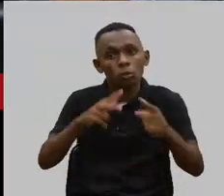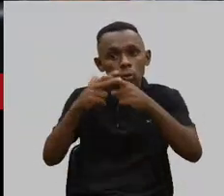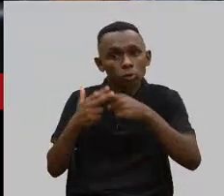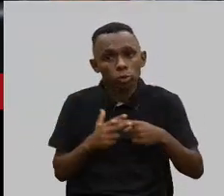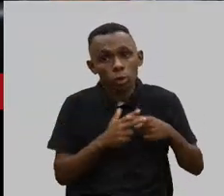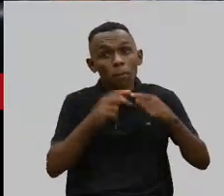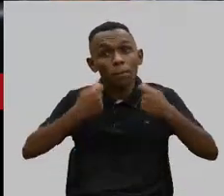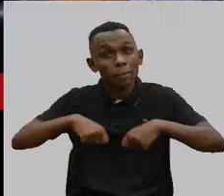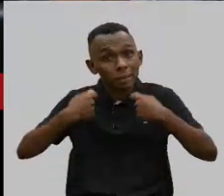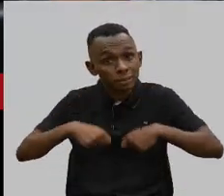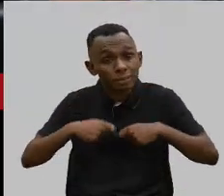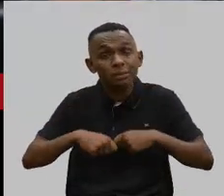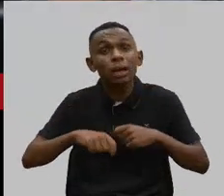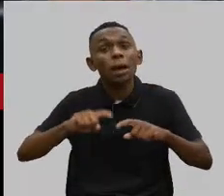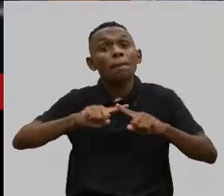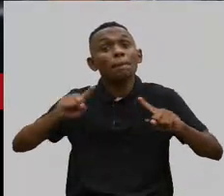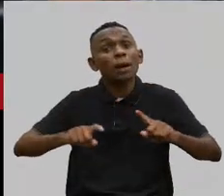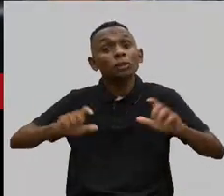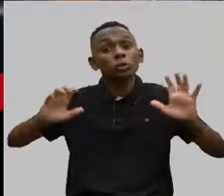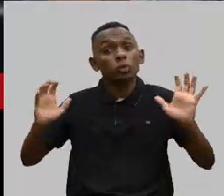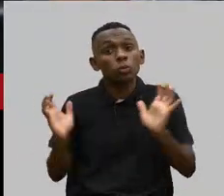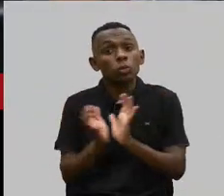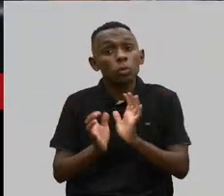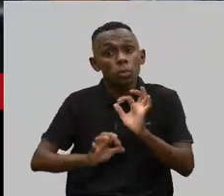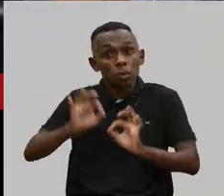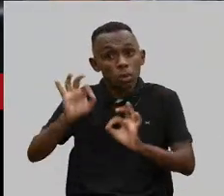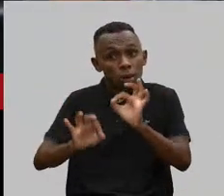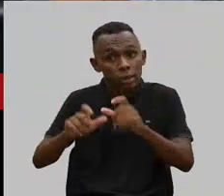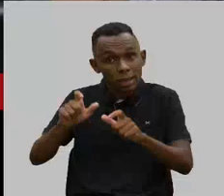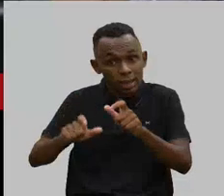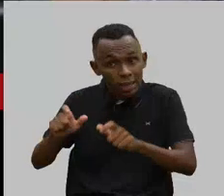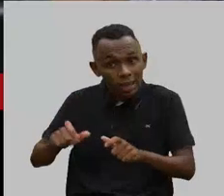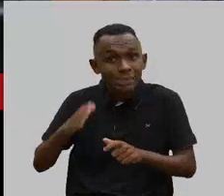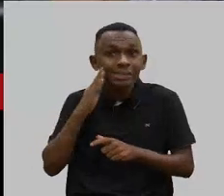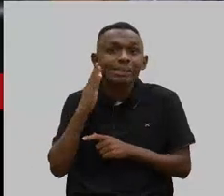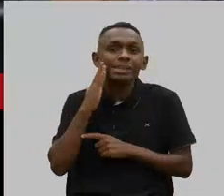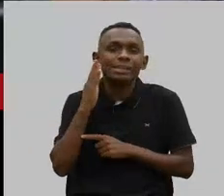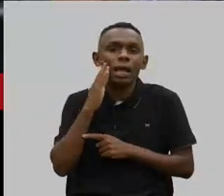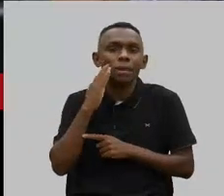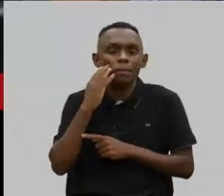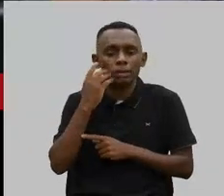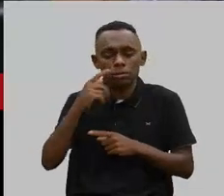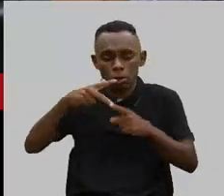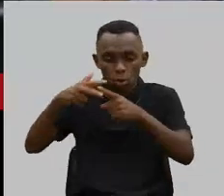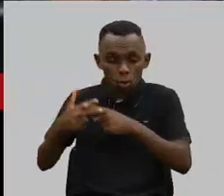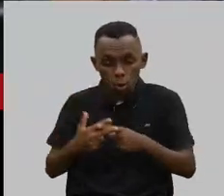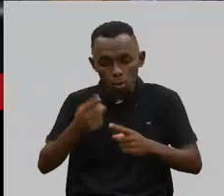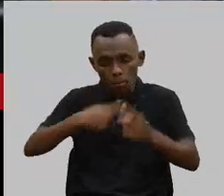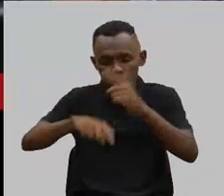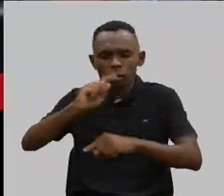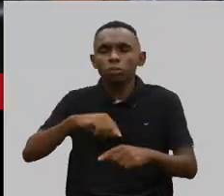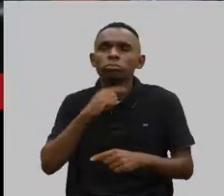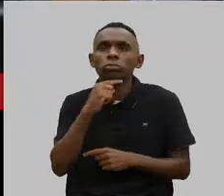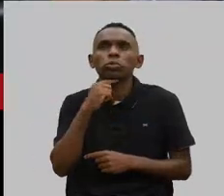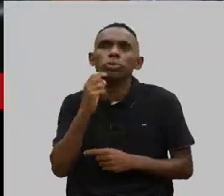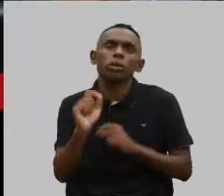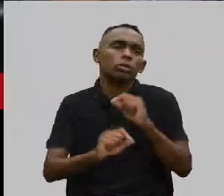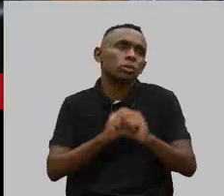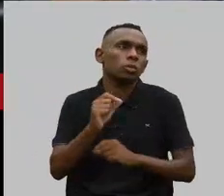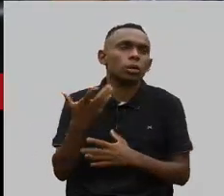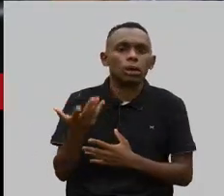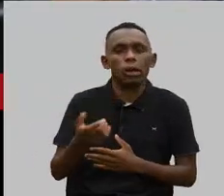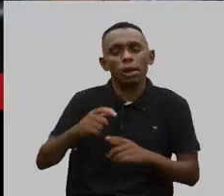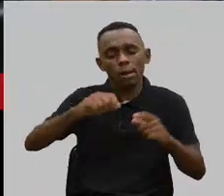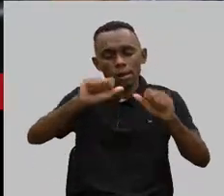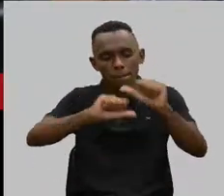por quem realmente sabe e tem conhecimento nessa alteração. Porque não adianta a gente colocar uma